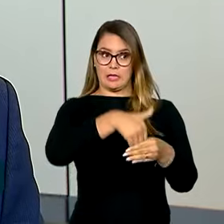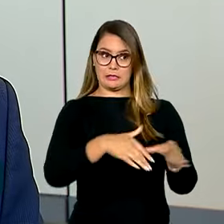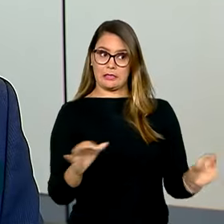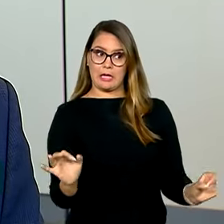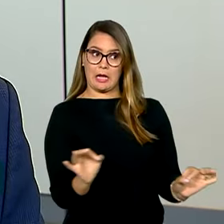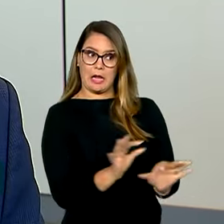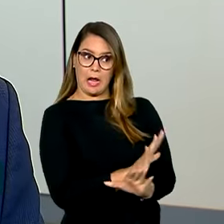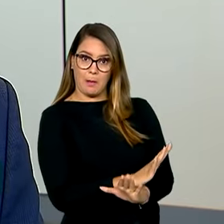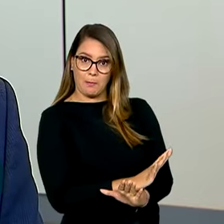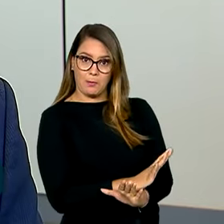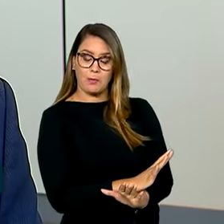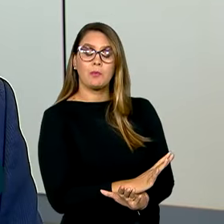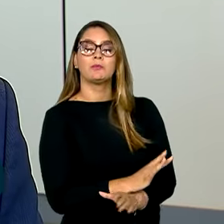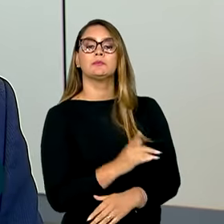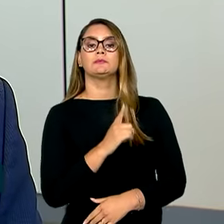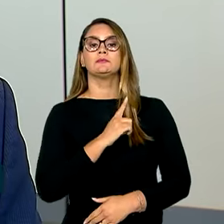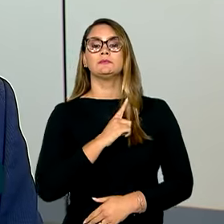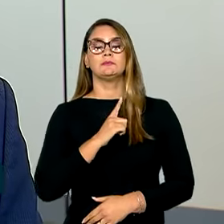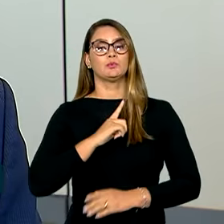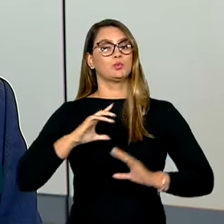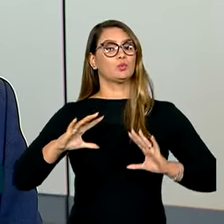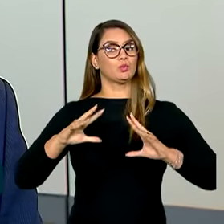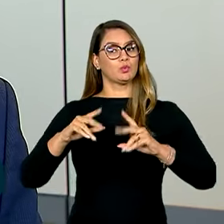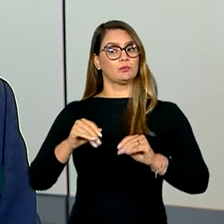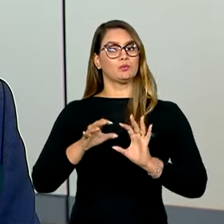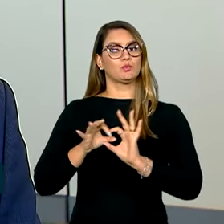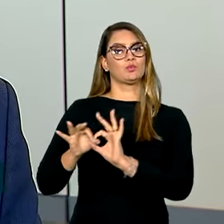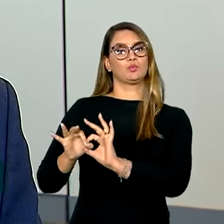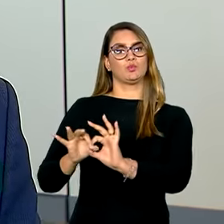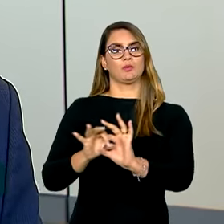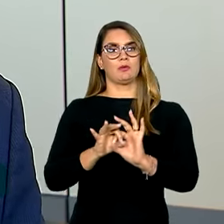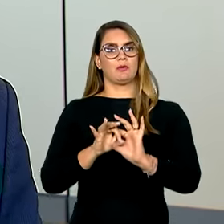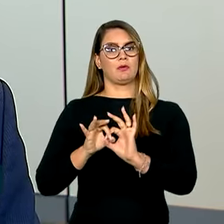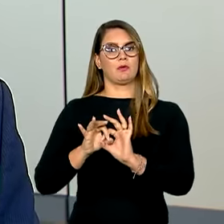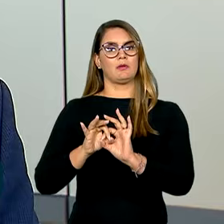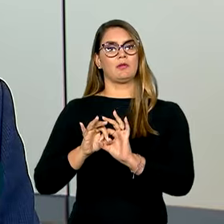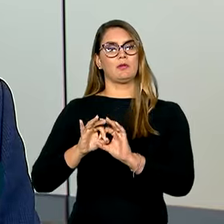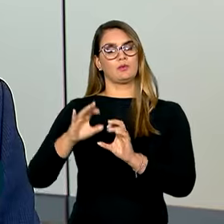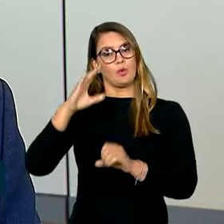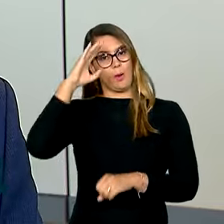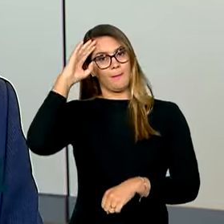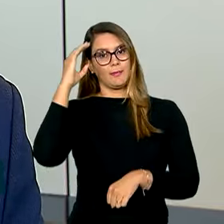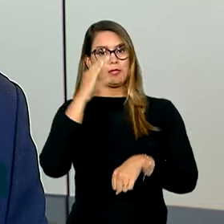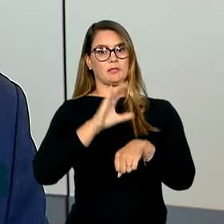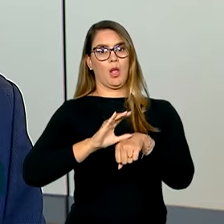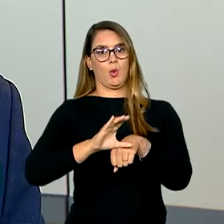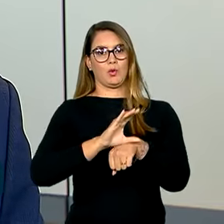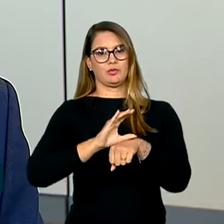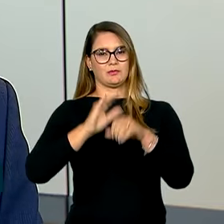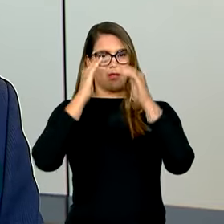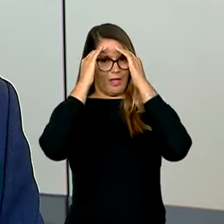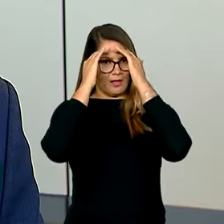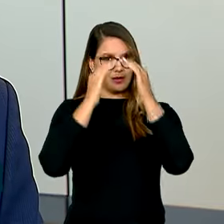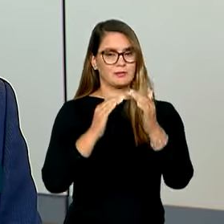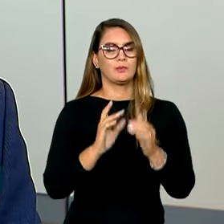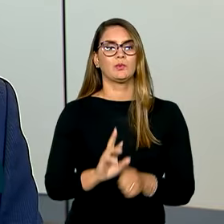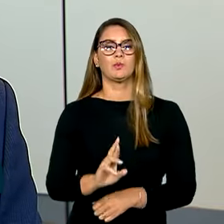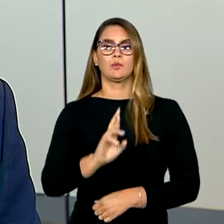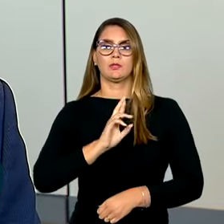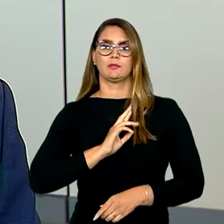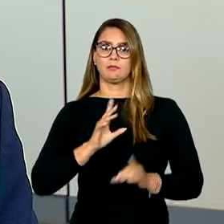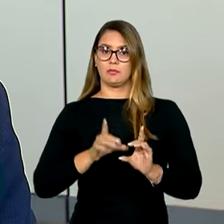temos que estar todos unidos em torno da Constituição Federal, respeitando o resultado